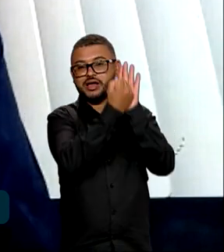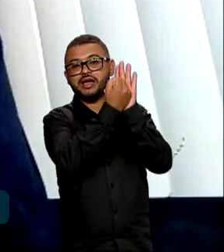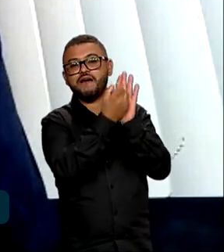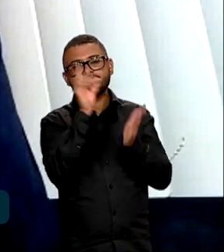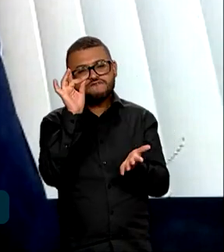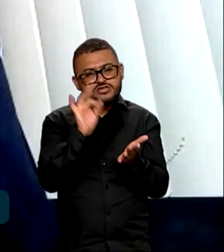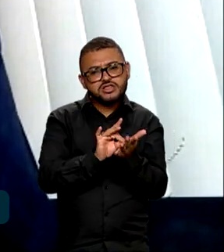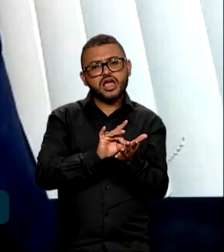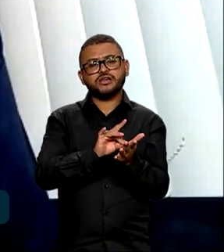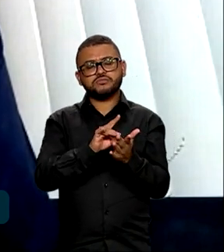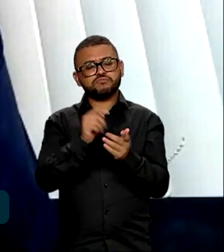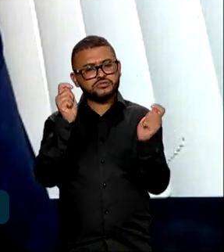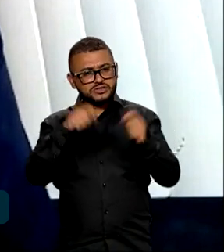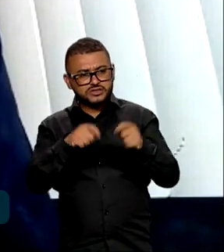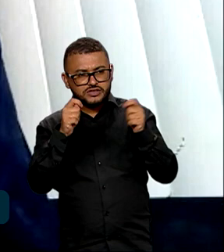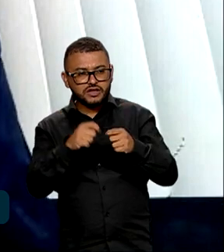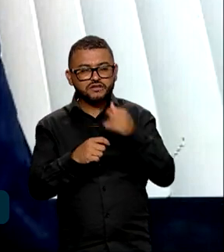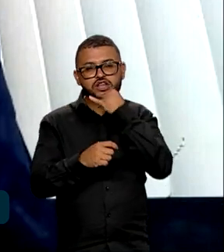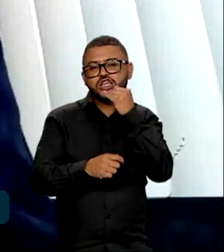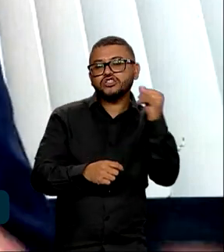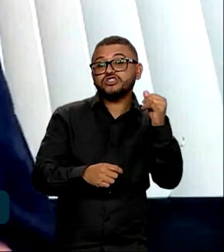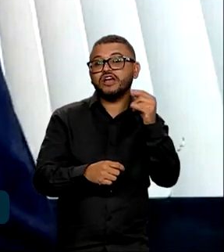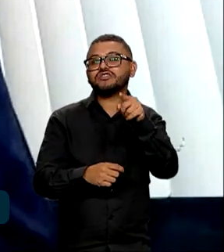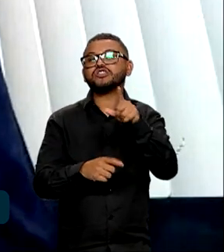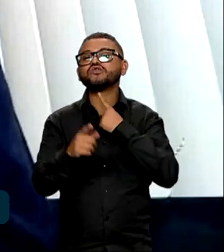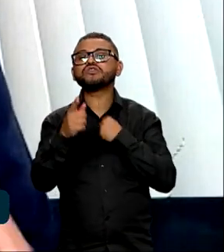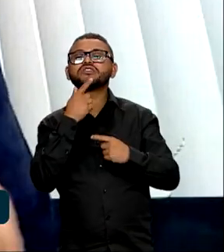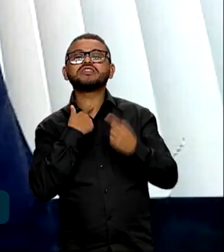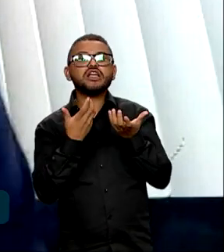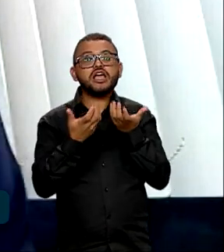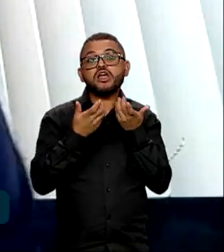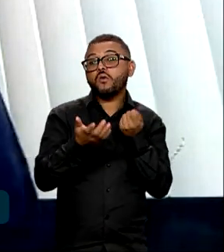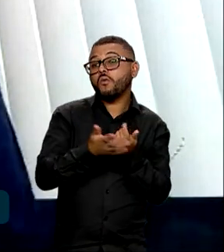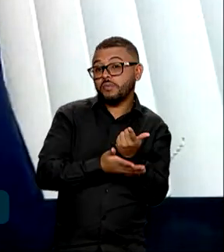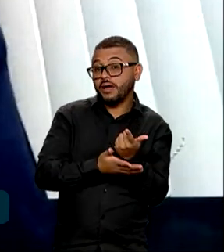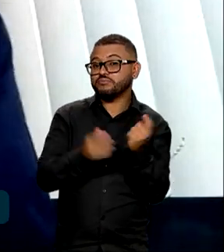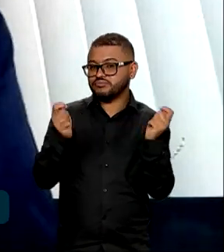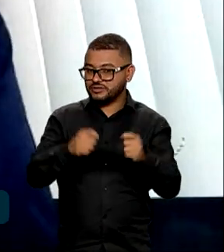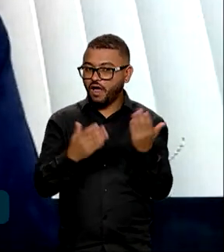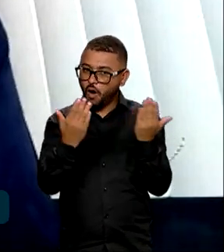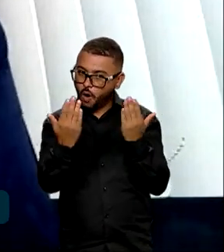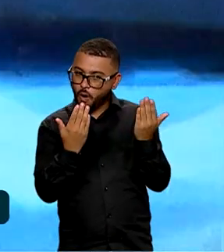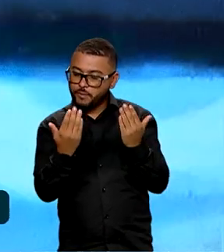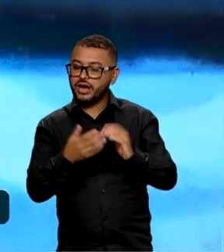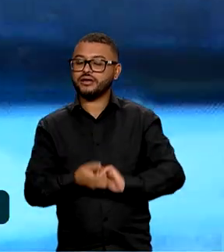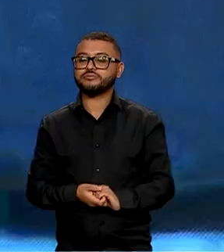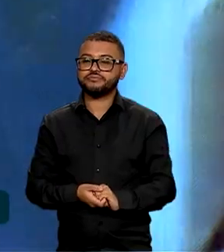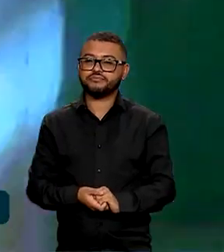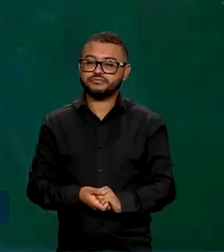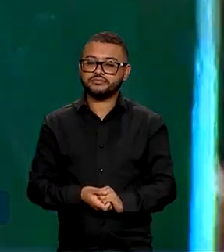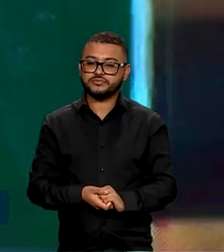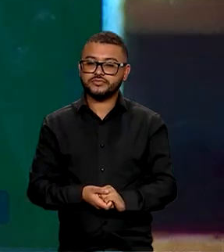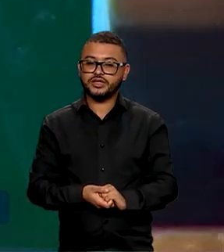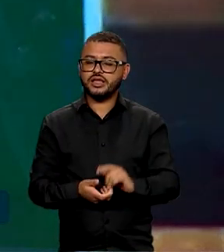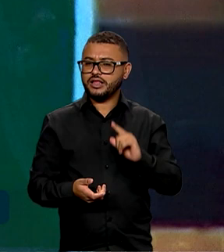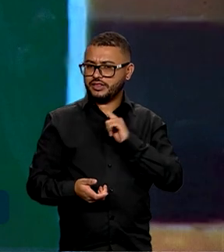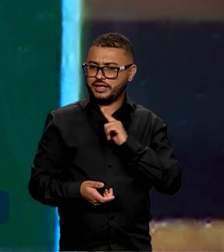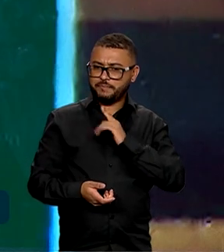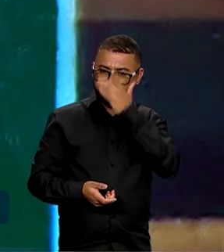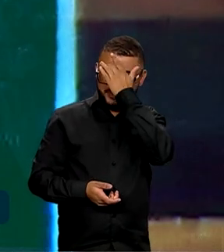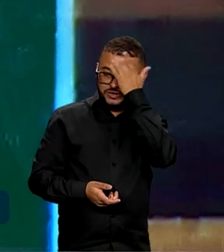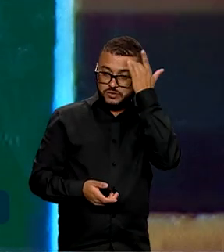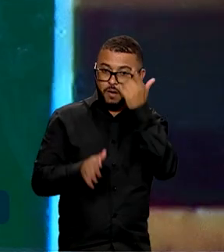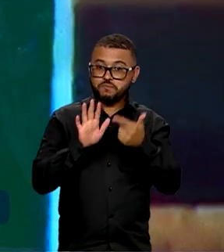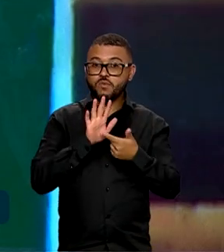fornecem informação sobre eficiência energética. pode tomar decisão de compra agora fazendo essa comparação de mercado. São os fornecedores